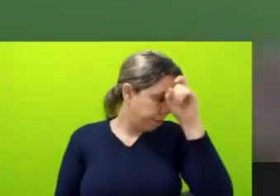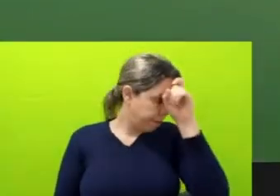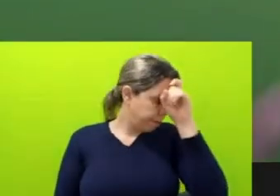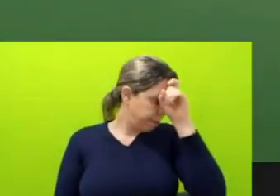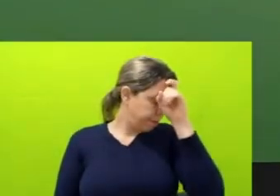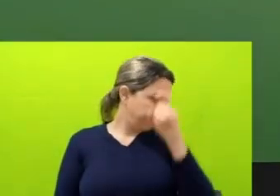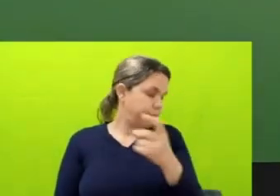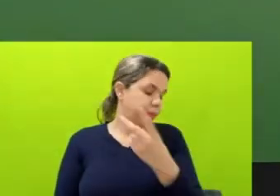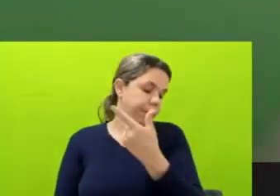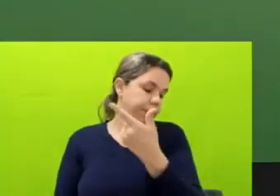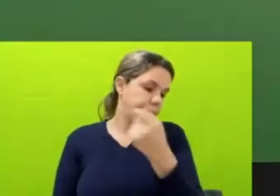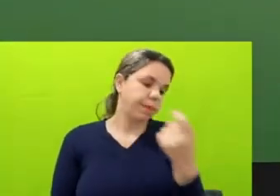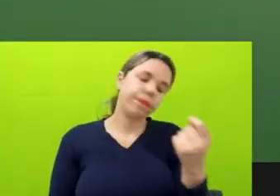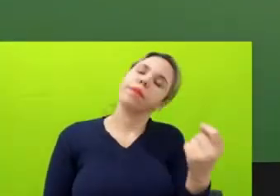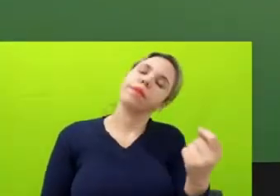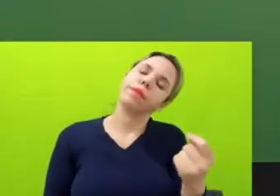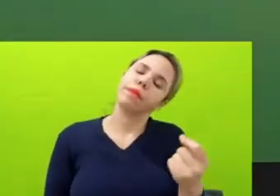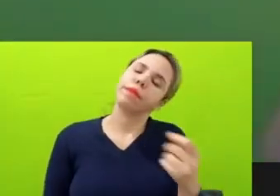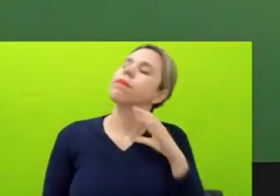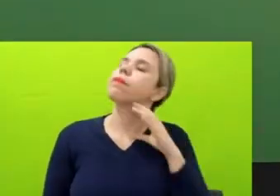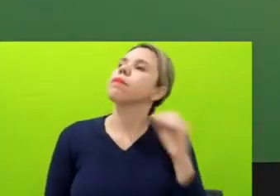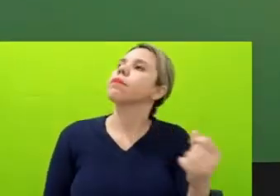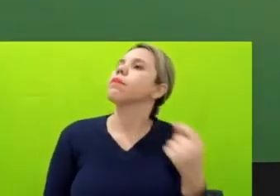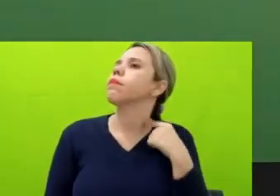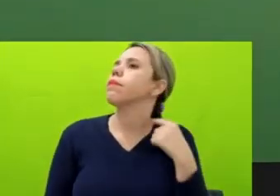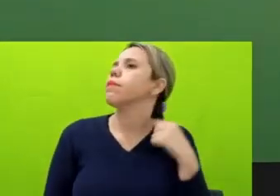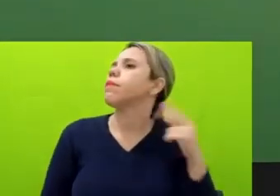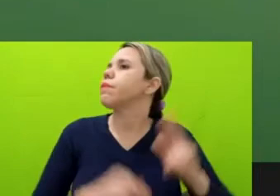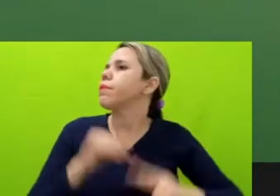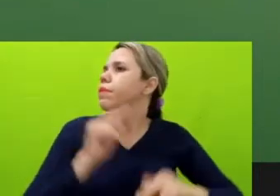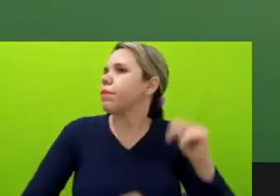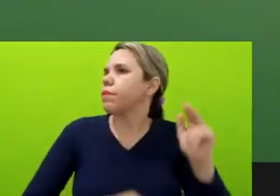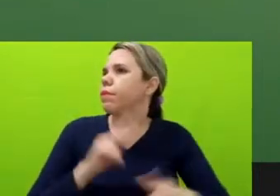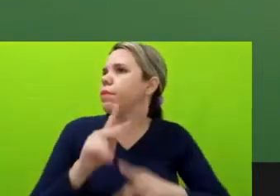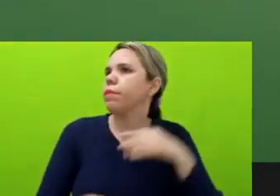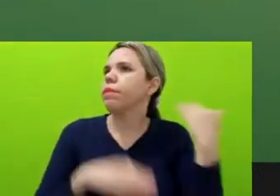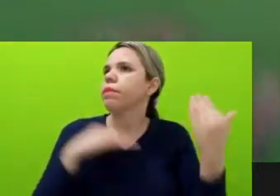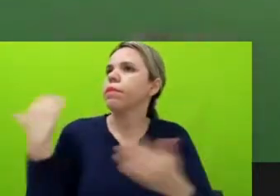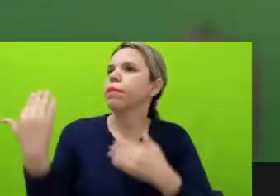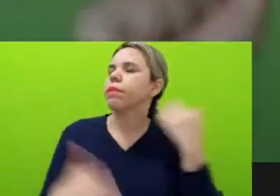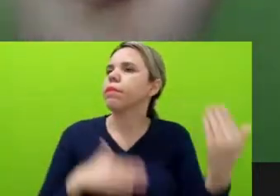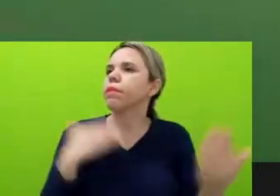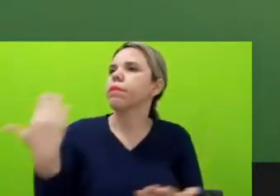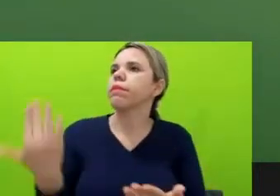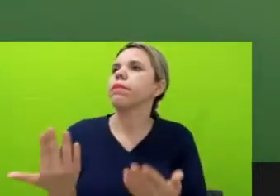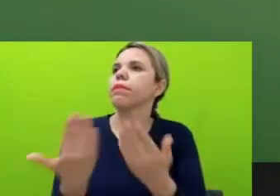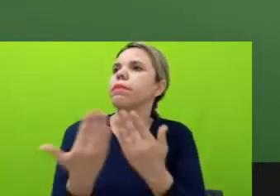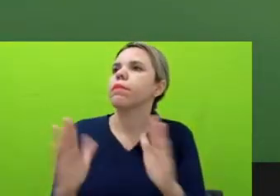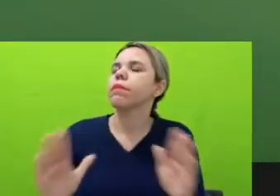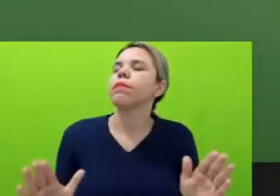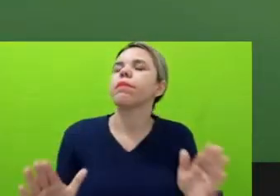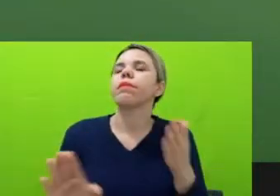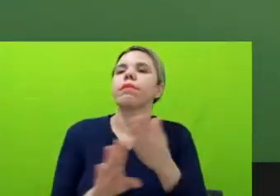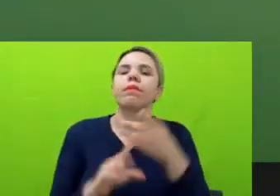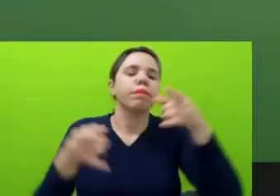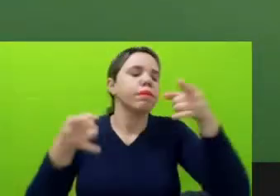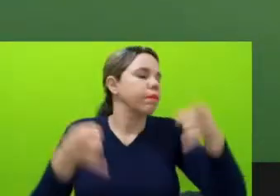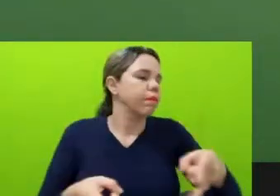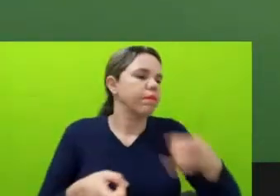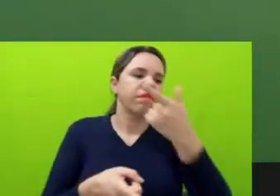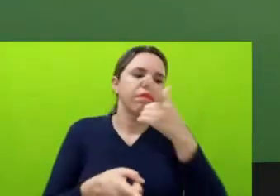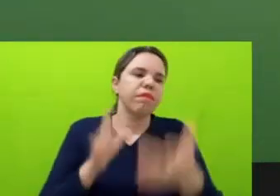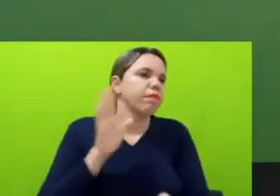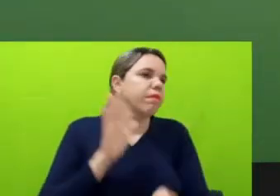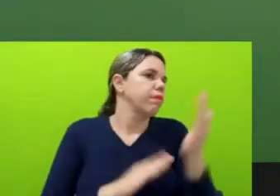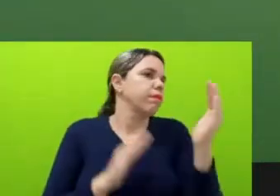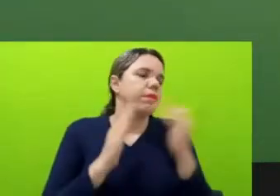de abril, mais junho, e muitas pessoas morreram nas portas dos hospitais porque não tinham leito, as pessoas nem saíam de casa, porque já sabiam que